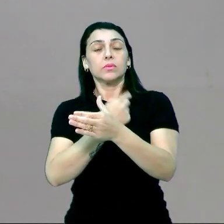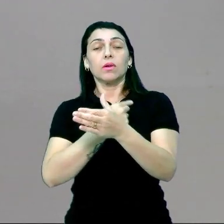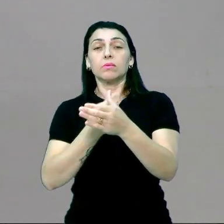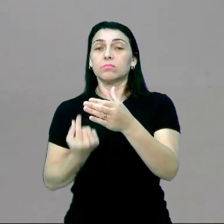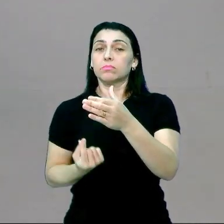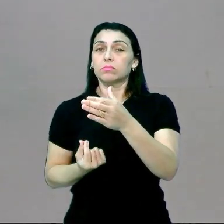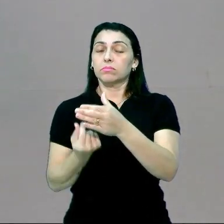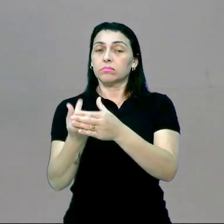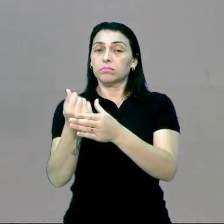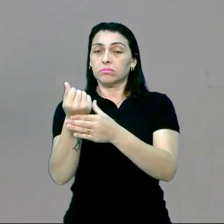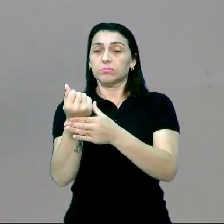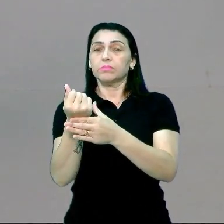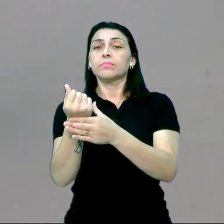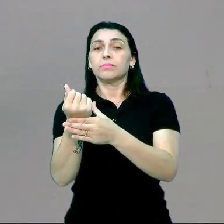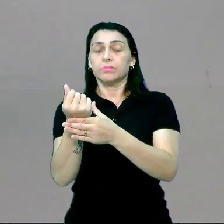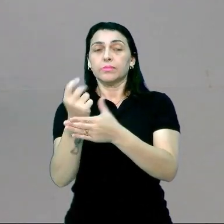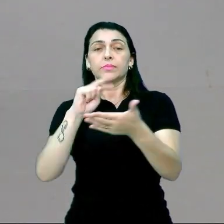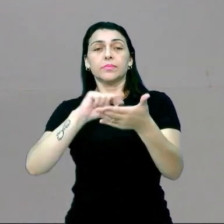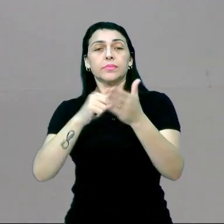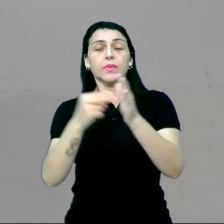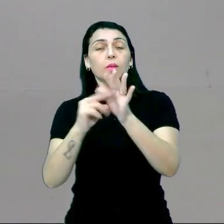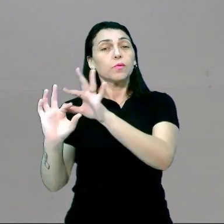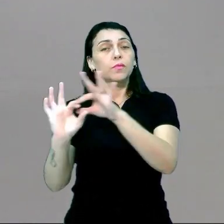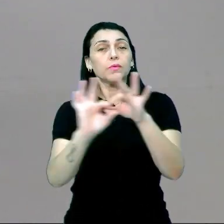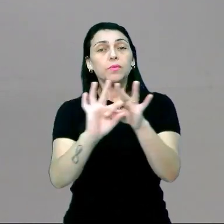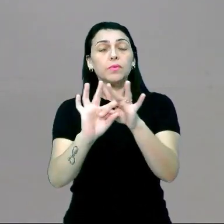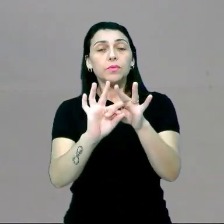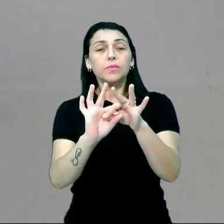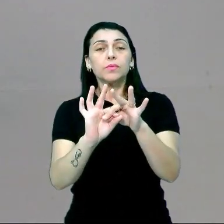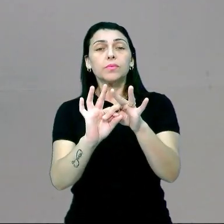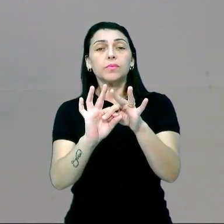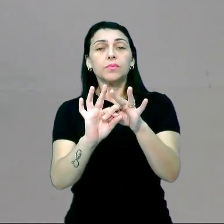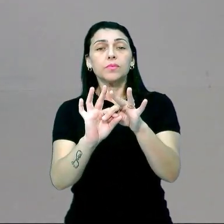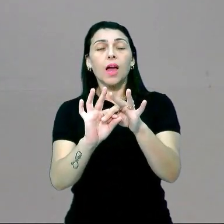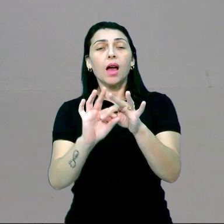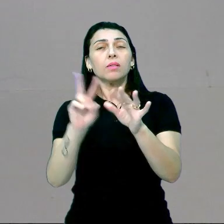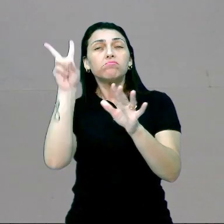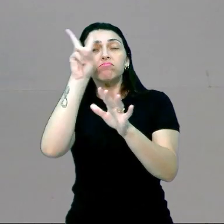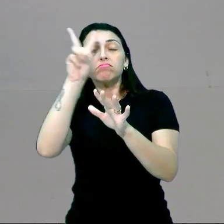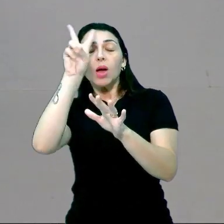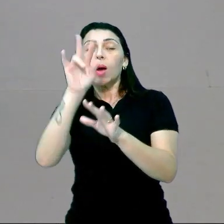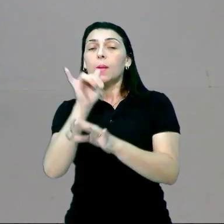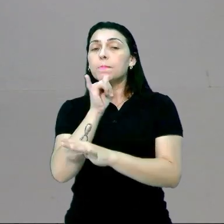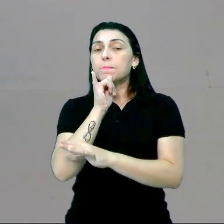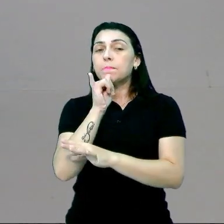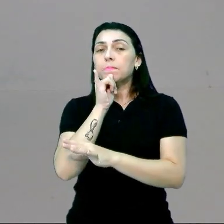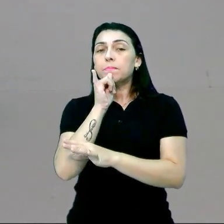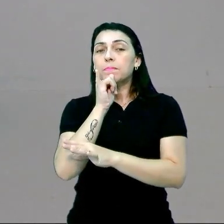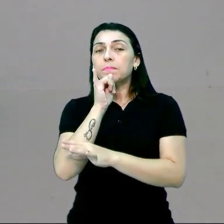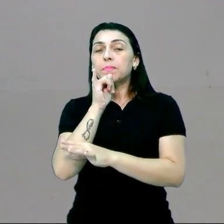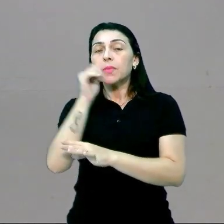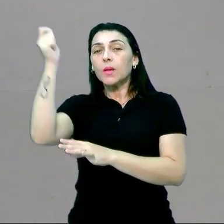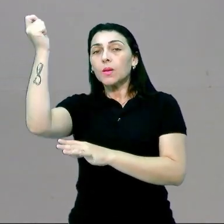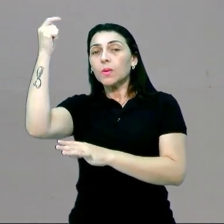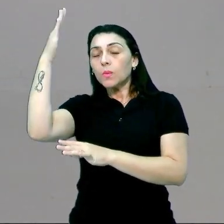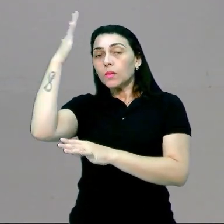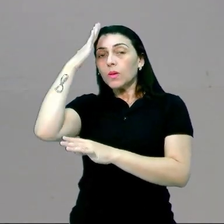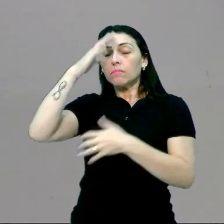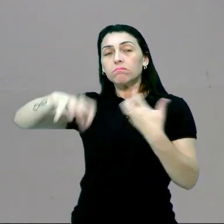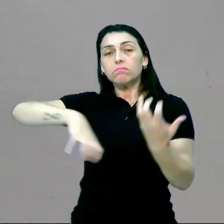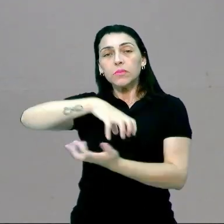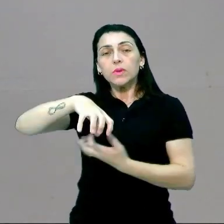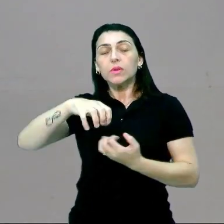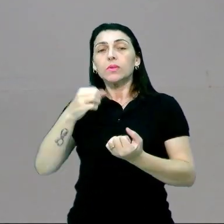capitalismo, ela está justamente vinculada a marcos históricos, como, por exemplo, o iluminismo, a